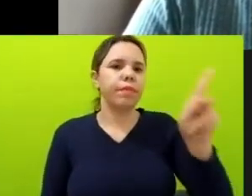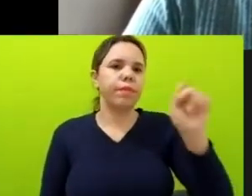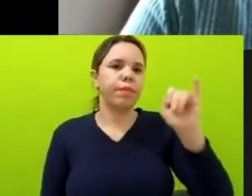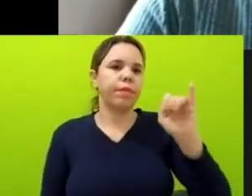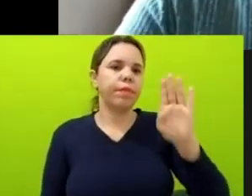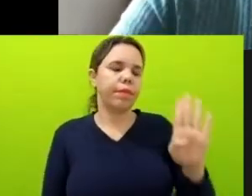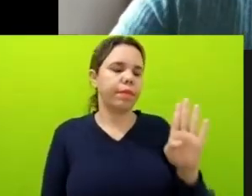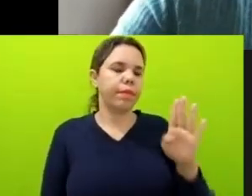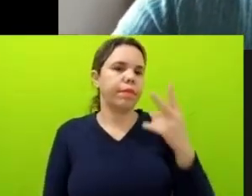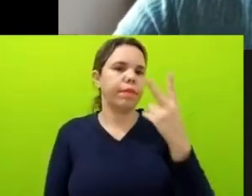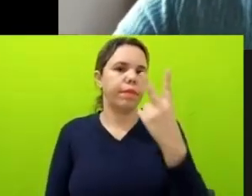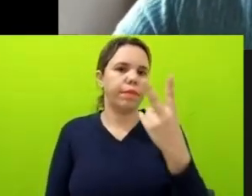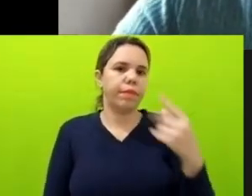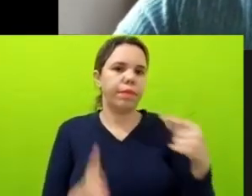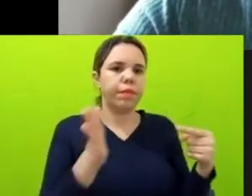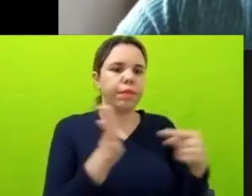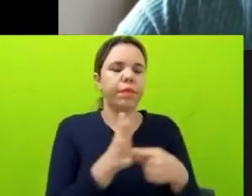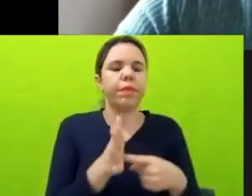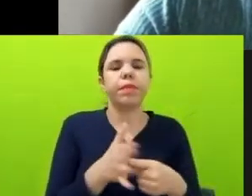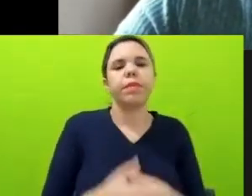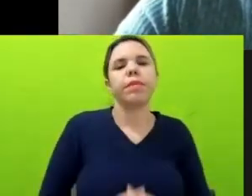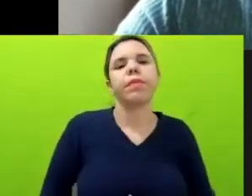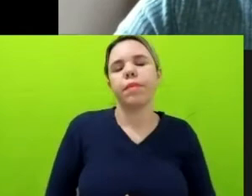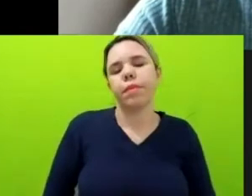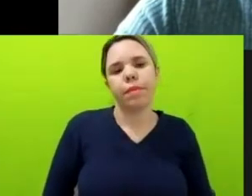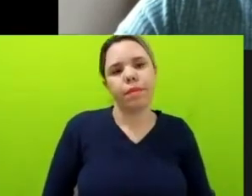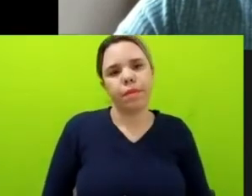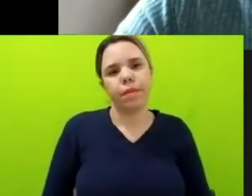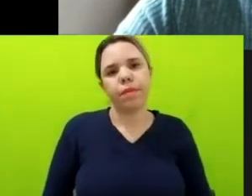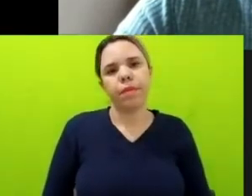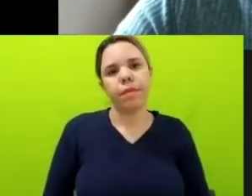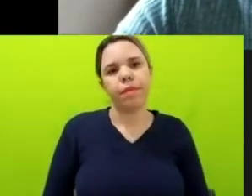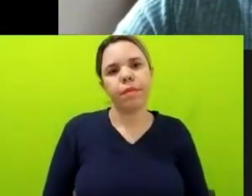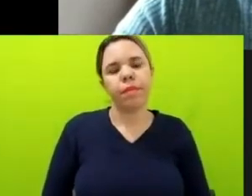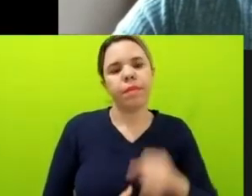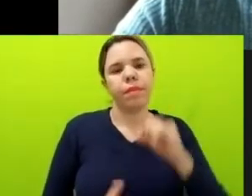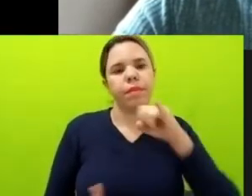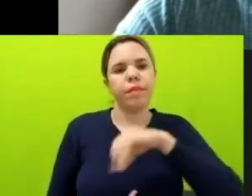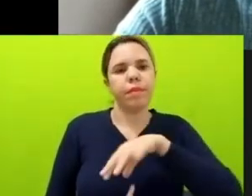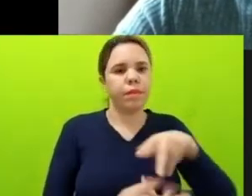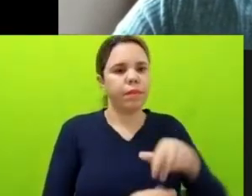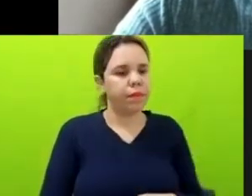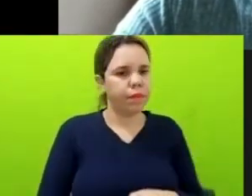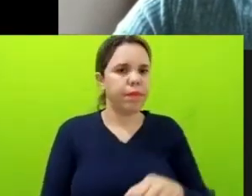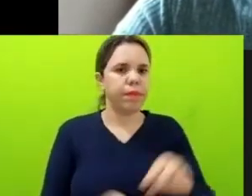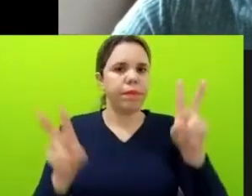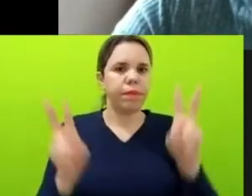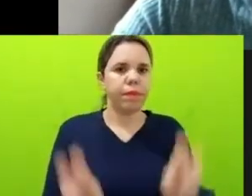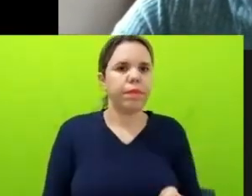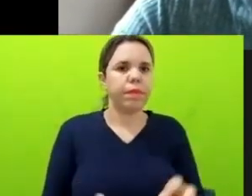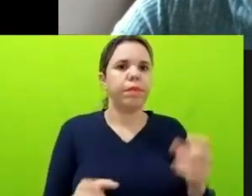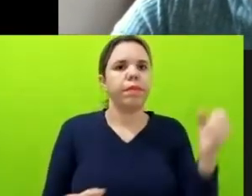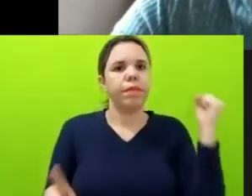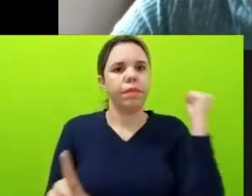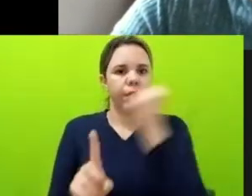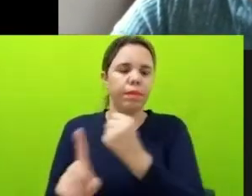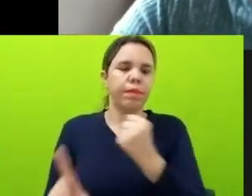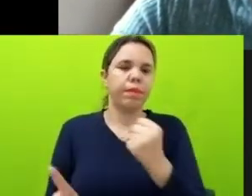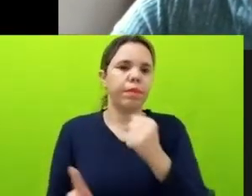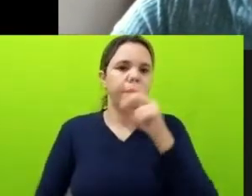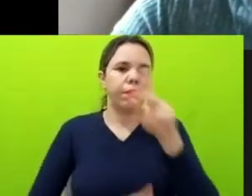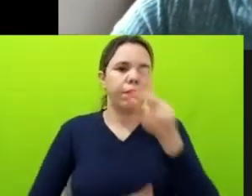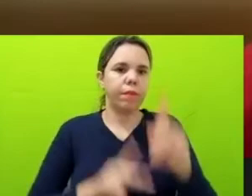internacionais, né? Em relação ao genocídio dos povos indígenas. Então,